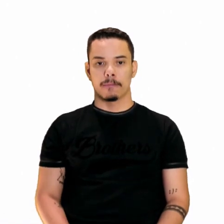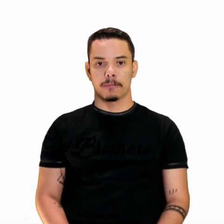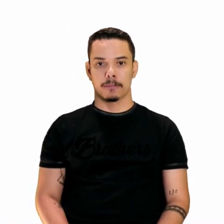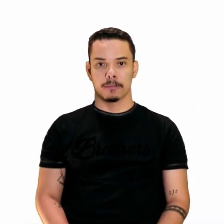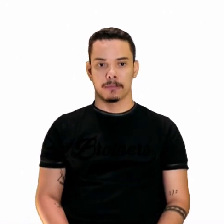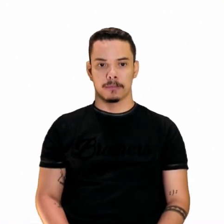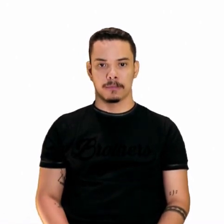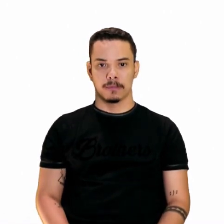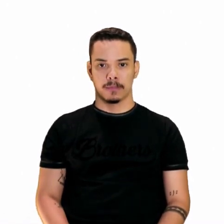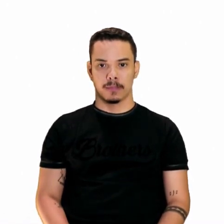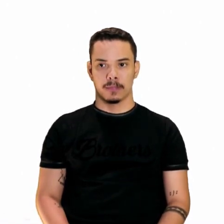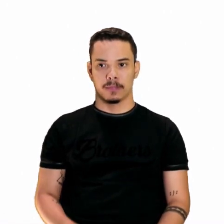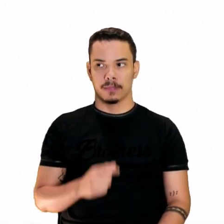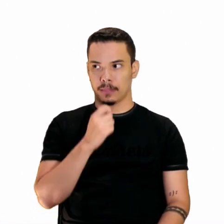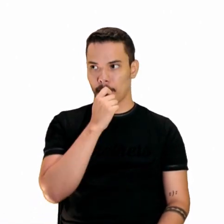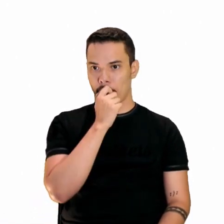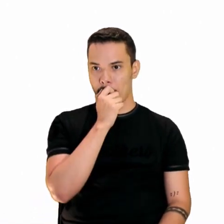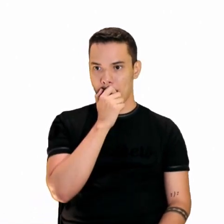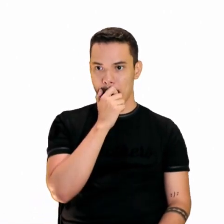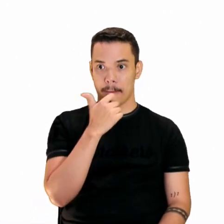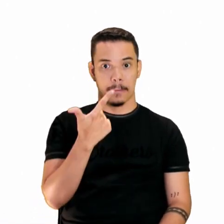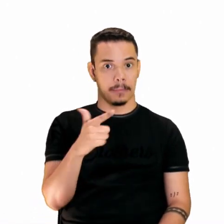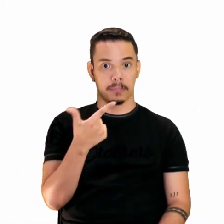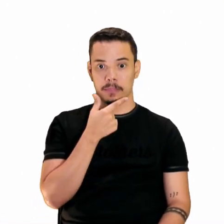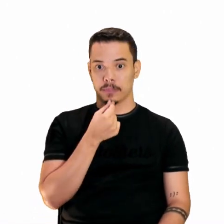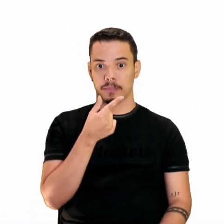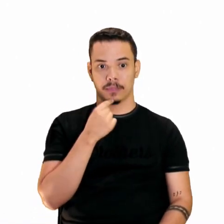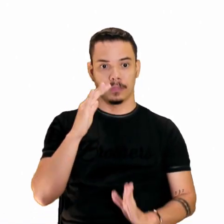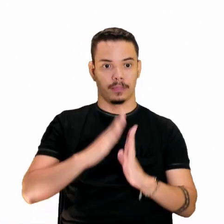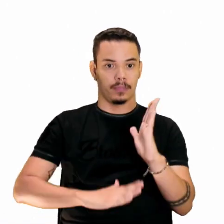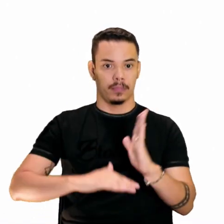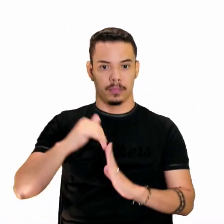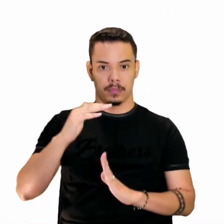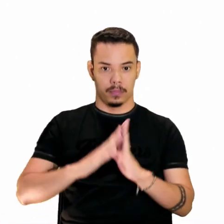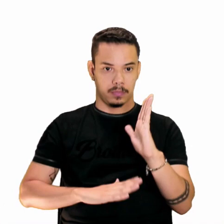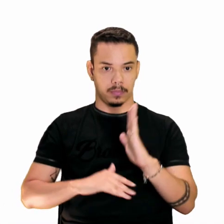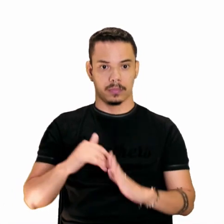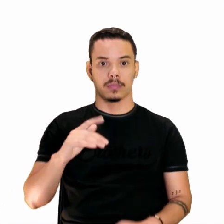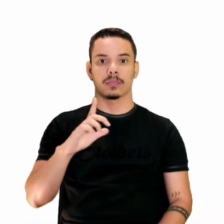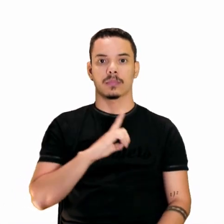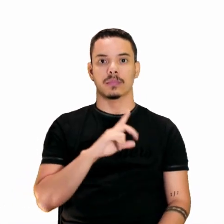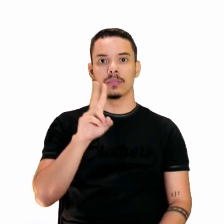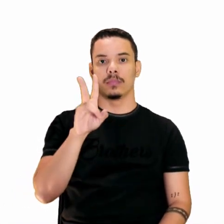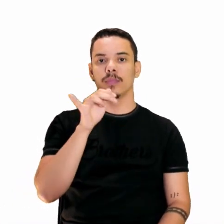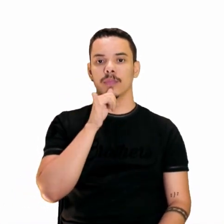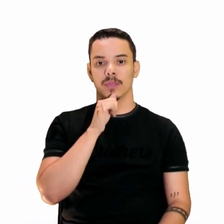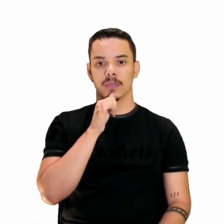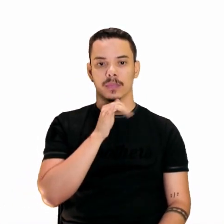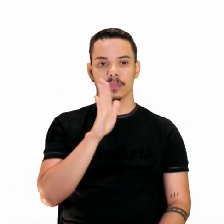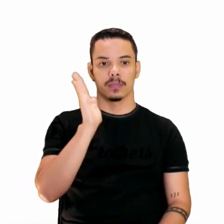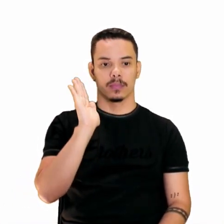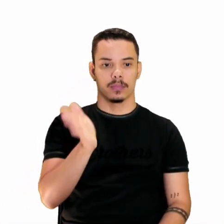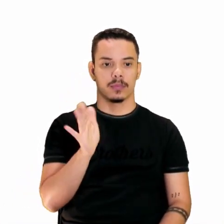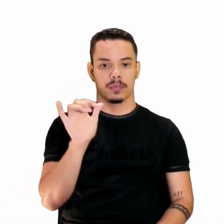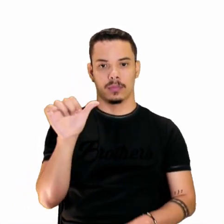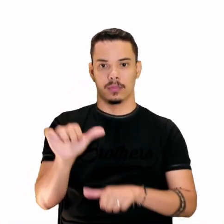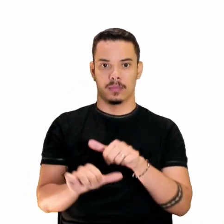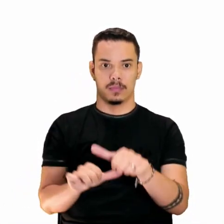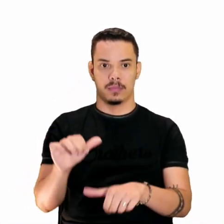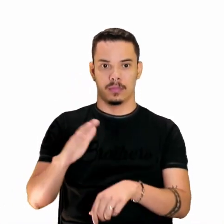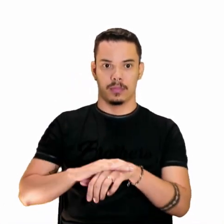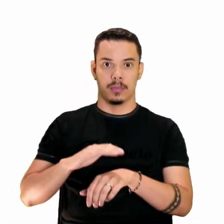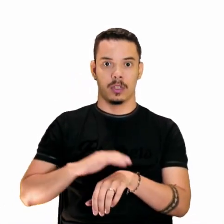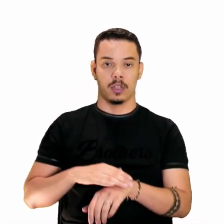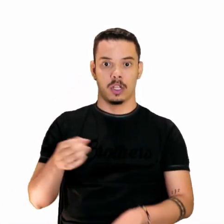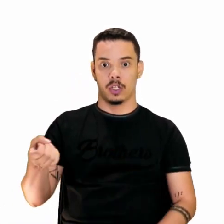Da Vinci, né? Nós não temos o original aqui. E são dois exemplos já de produção. São